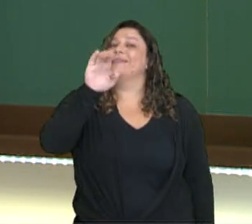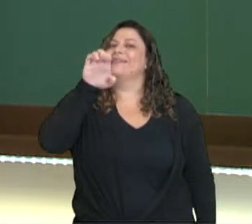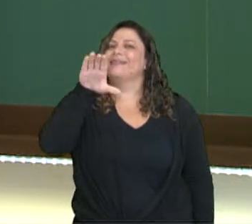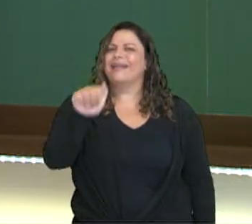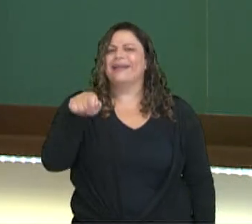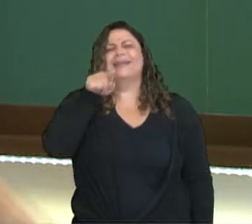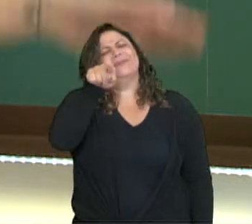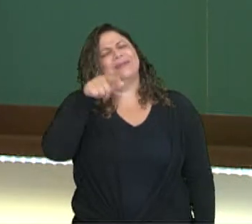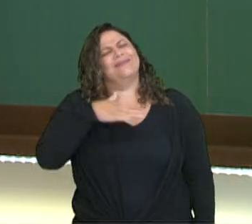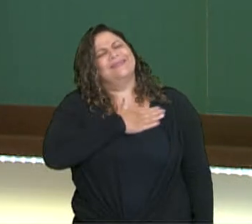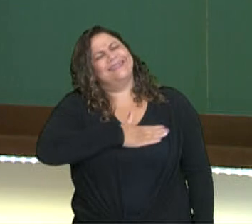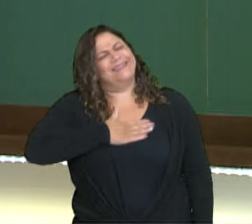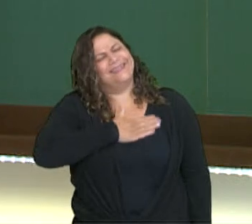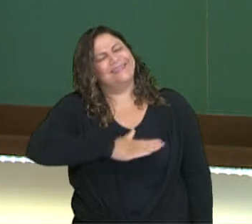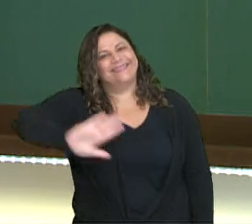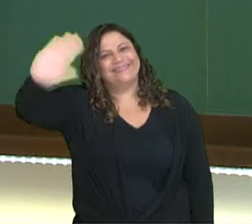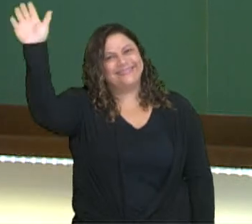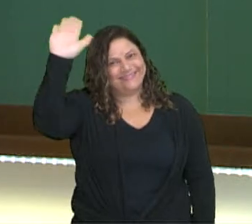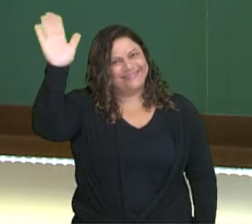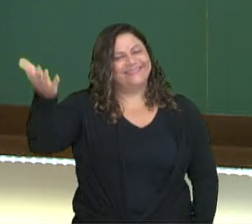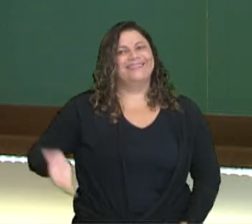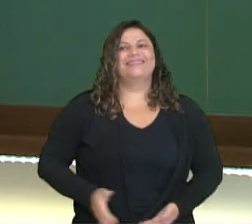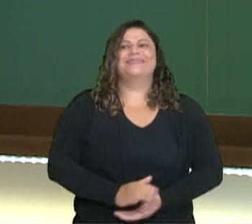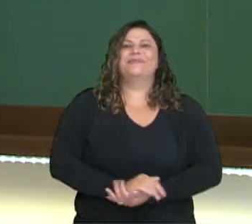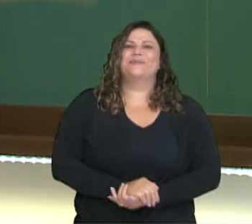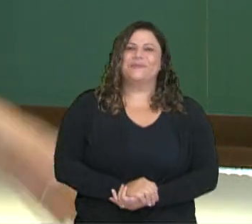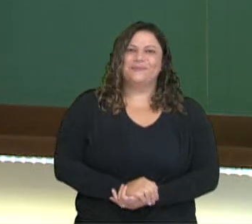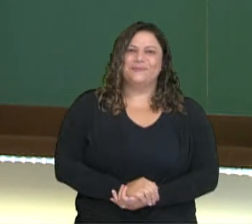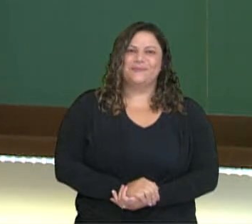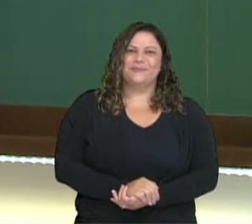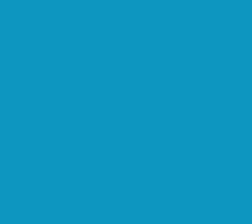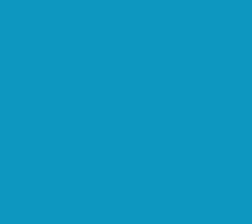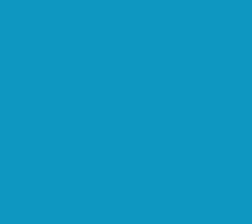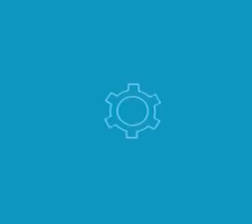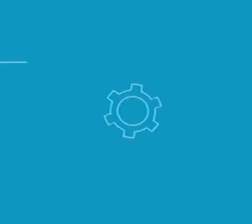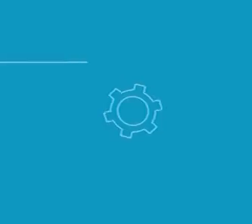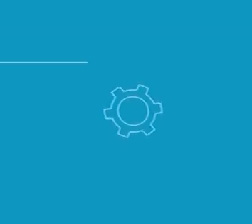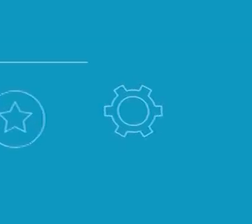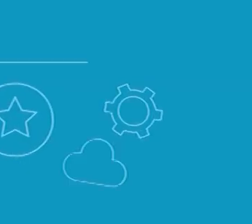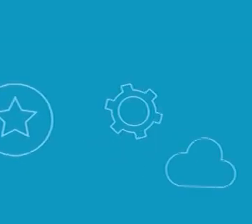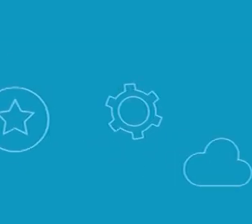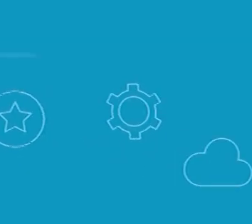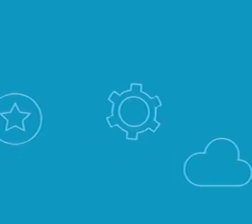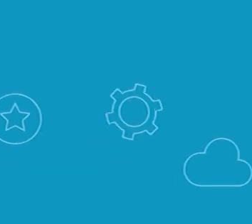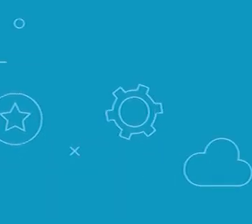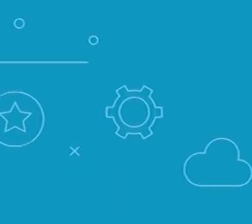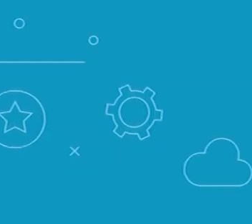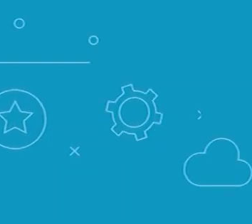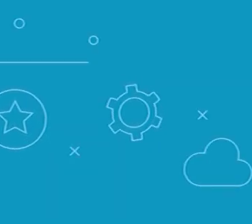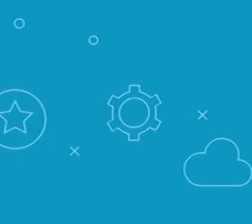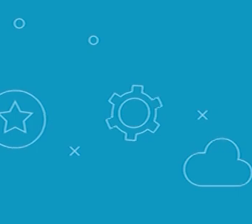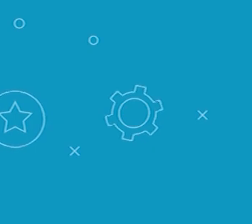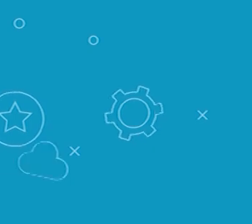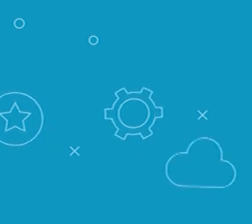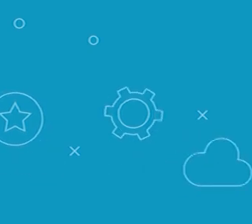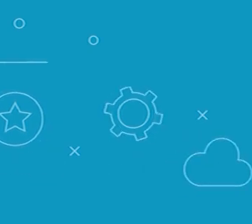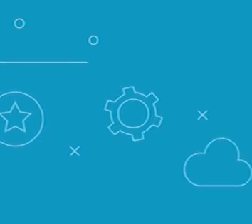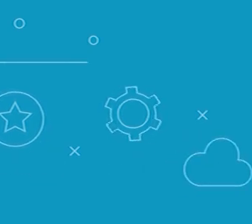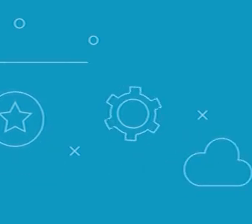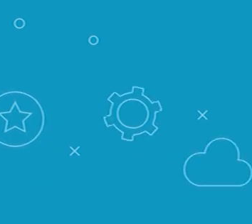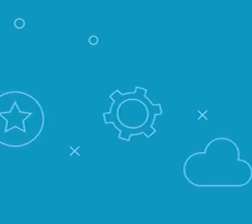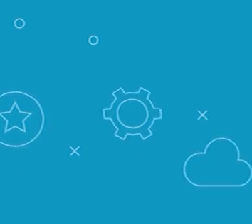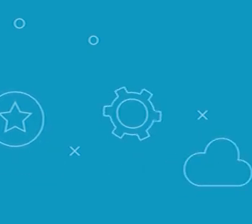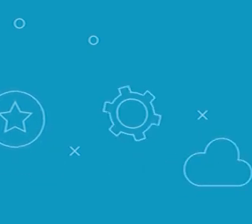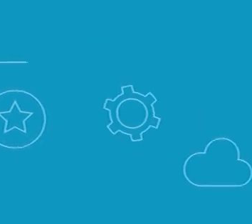que vocês tenham gostado e até breve! Tchau! Tchau! Tchau! Tchau!